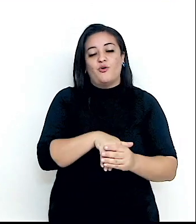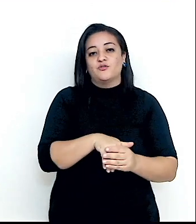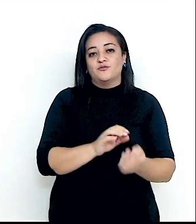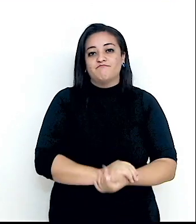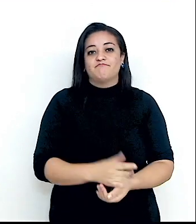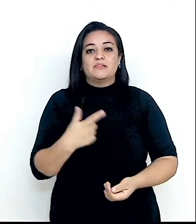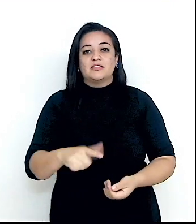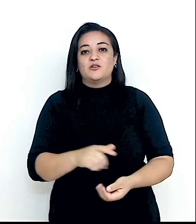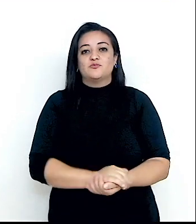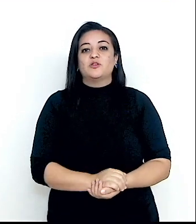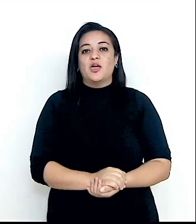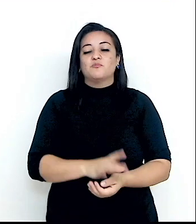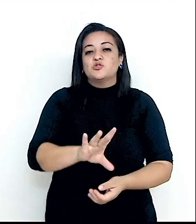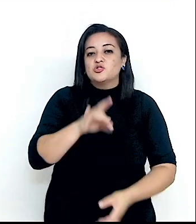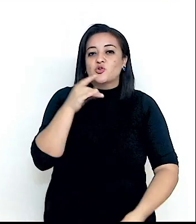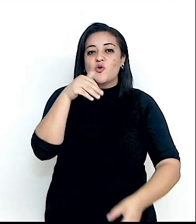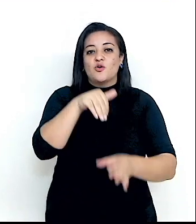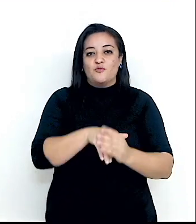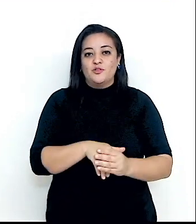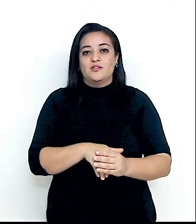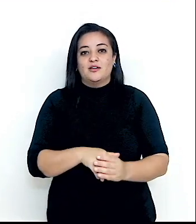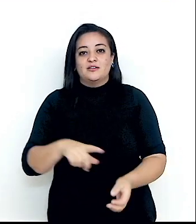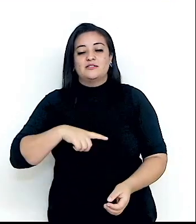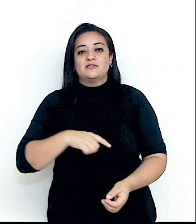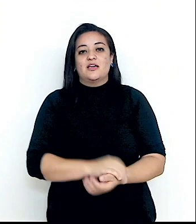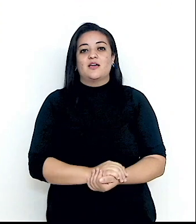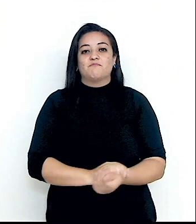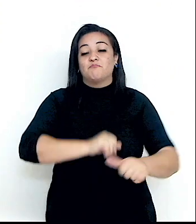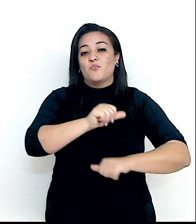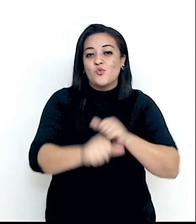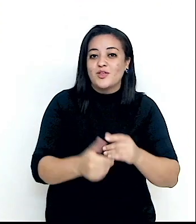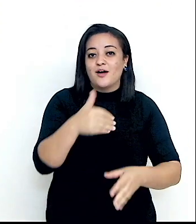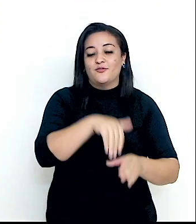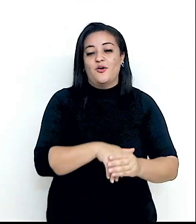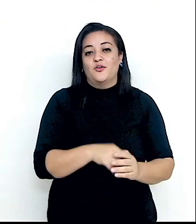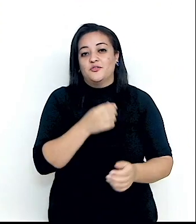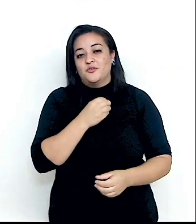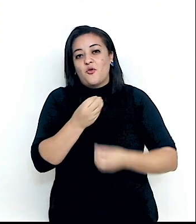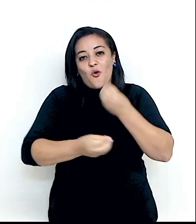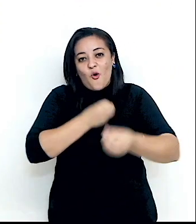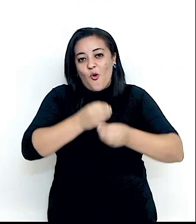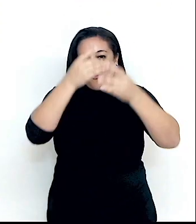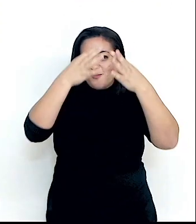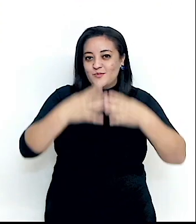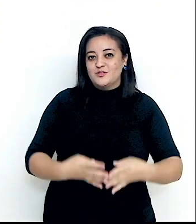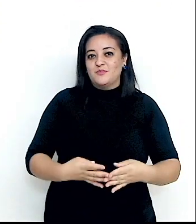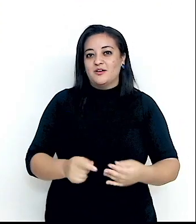as nossas candidaturas, o direito de trocar votos, em suma, como diz o